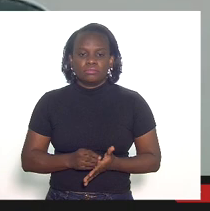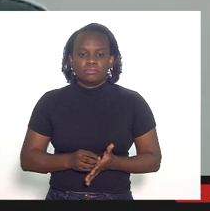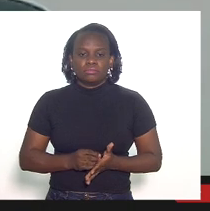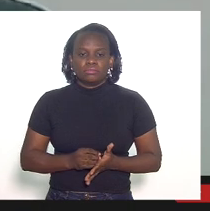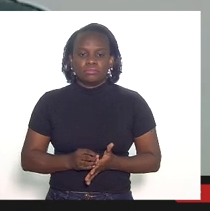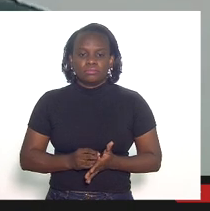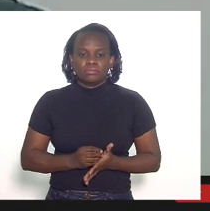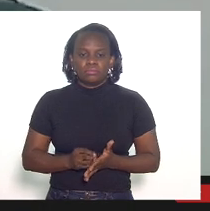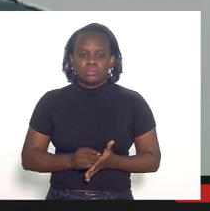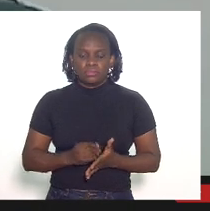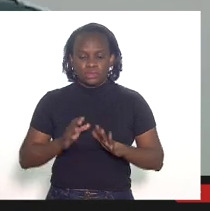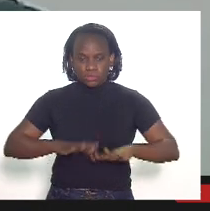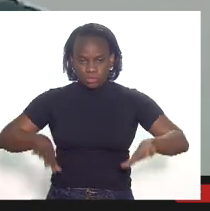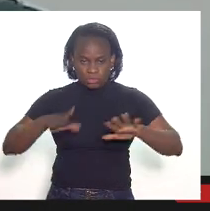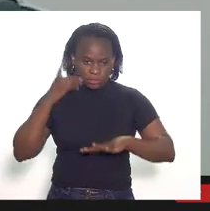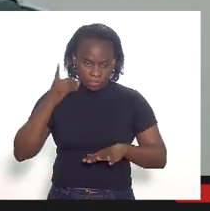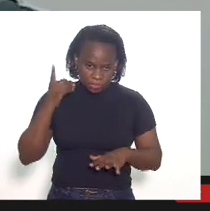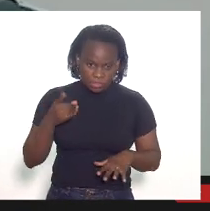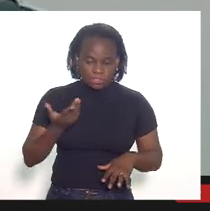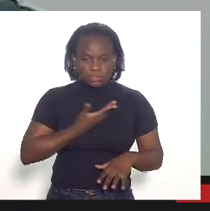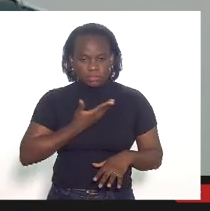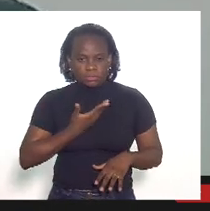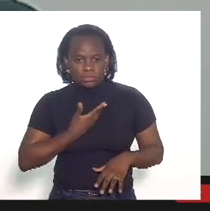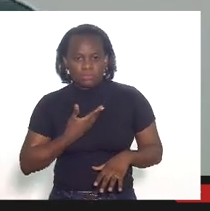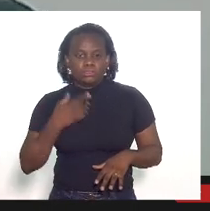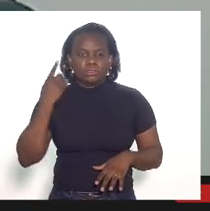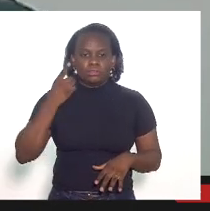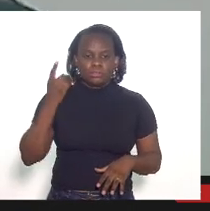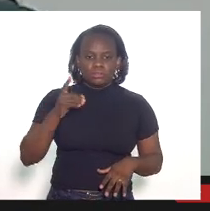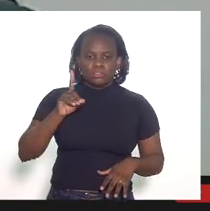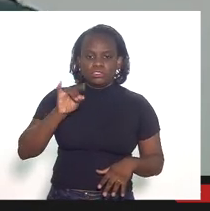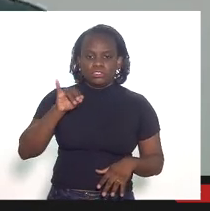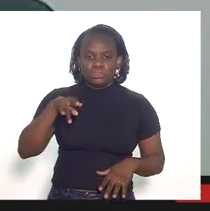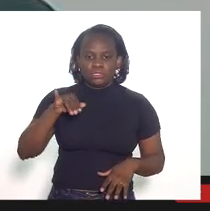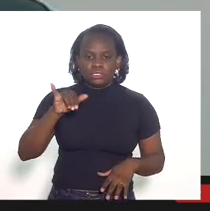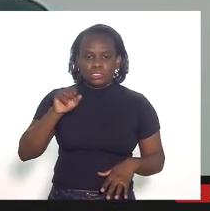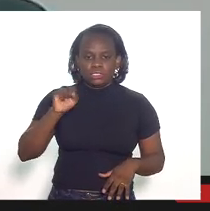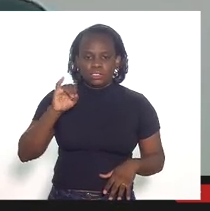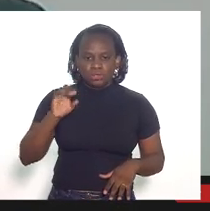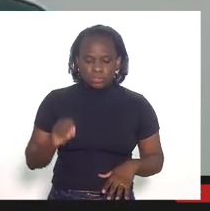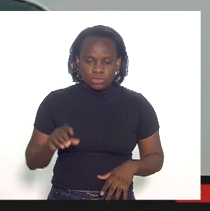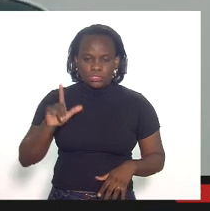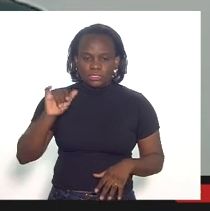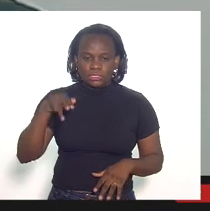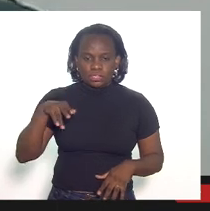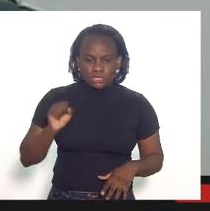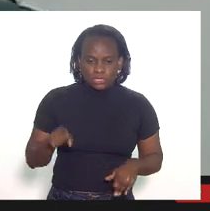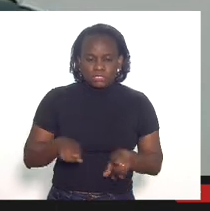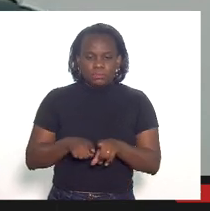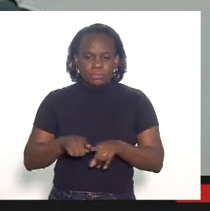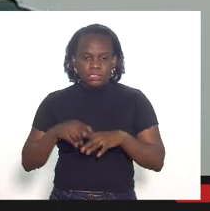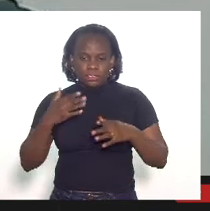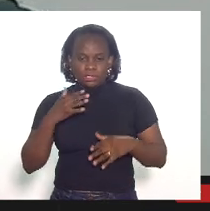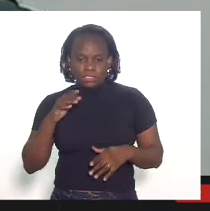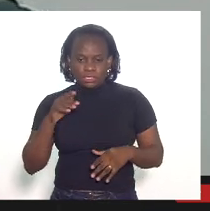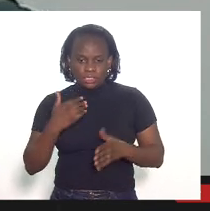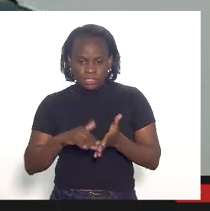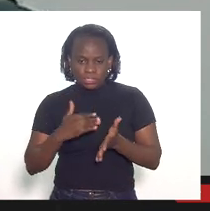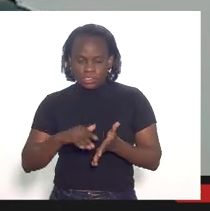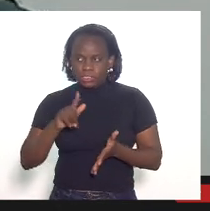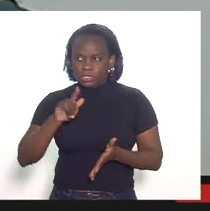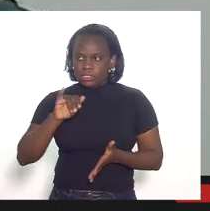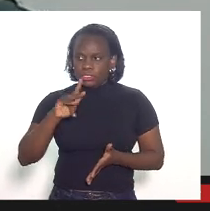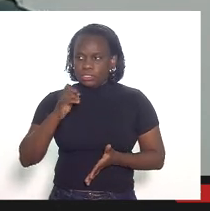a todos os deputados colegas deputado Dionísio Lins quero saudar o secretário Guilherme Mercês